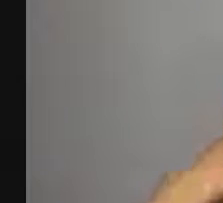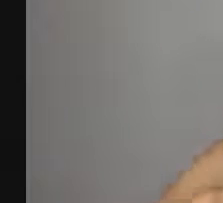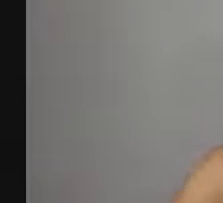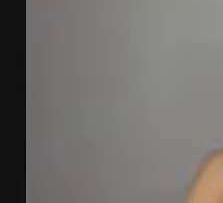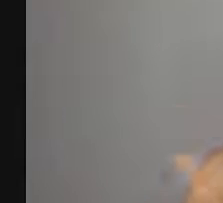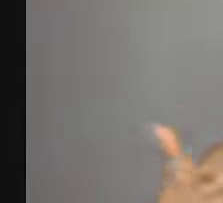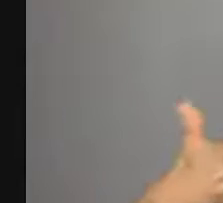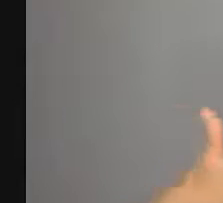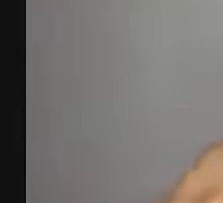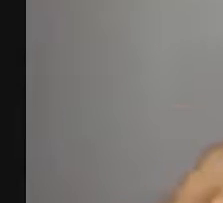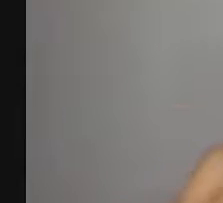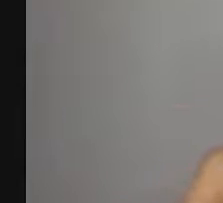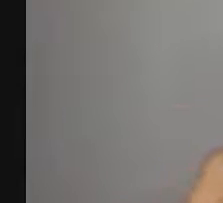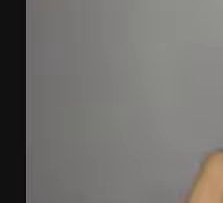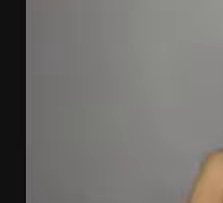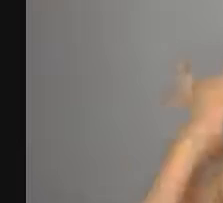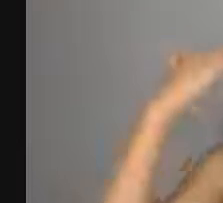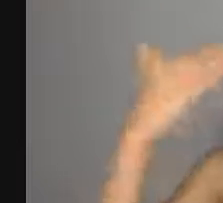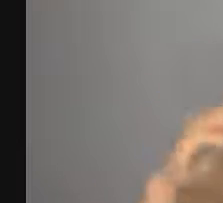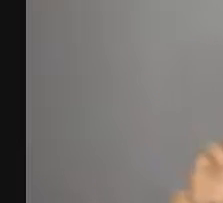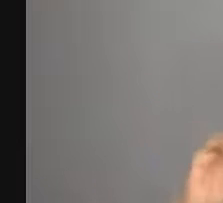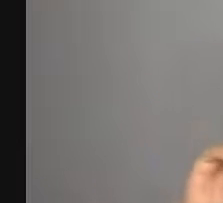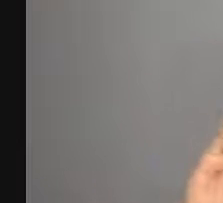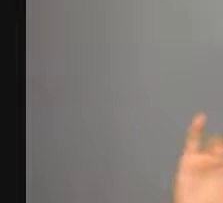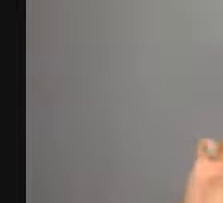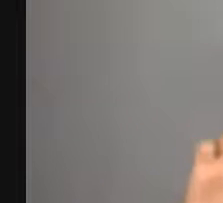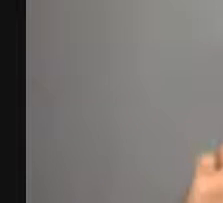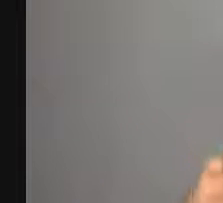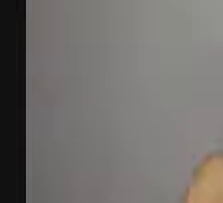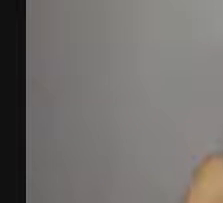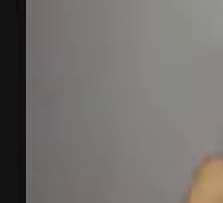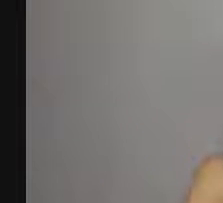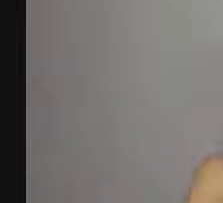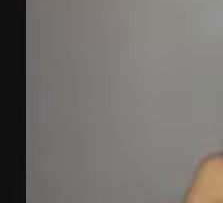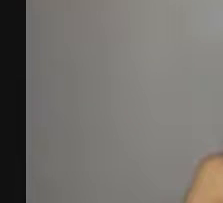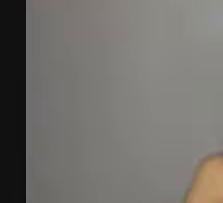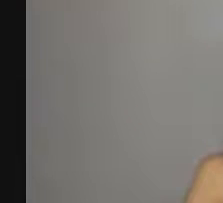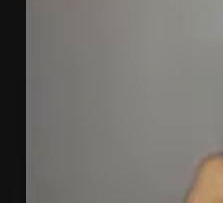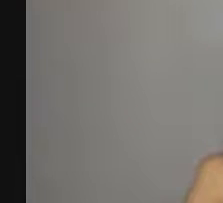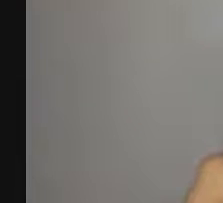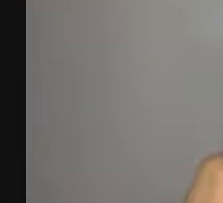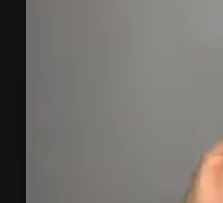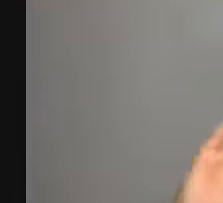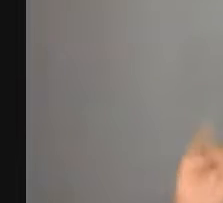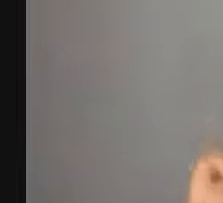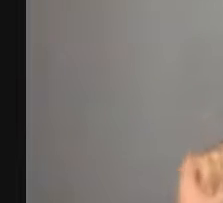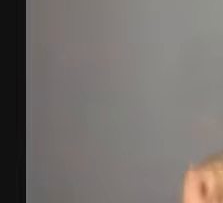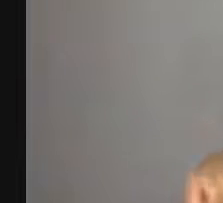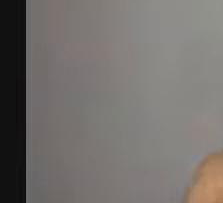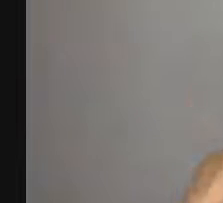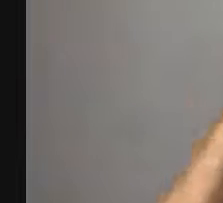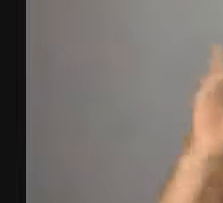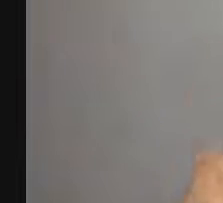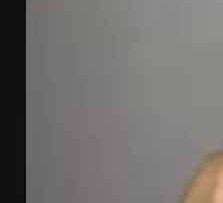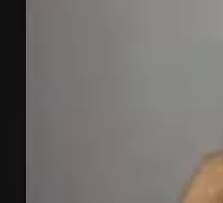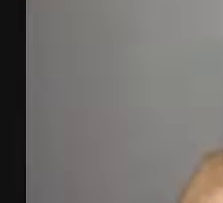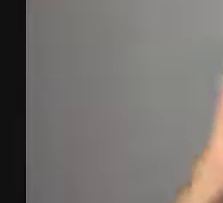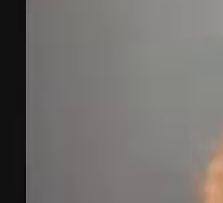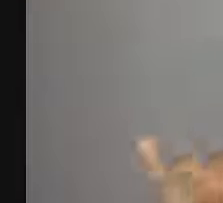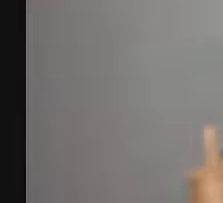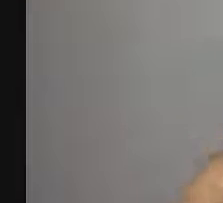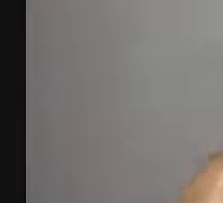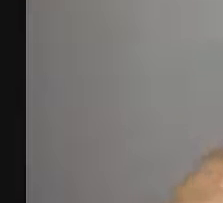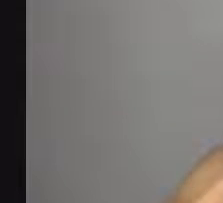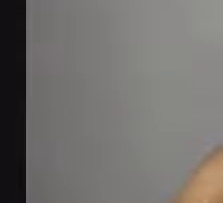qualidade né didática muito obrigado Rachida pelo seu tempo e muito obrigado a todos que ficaram até agora mesmo a gente tendo